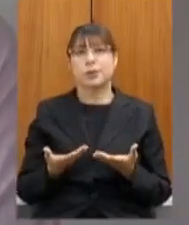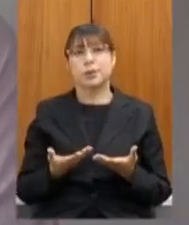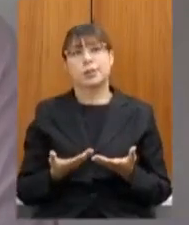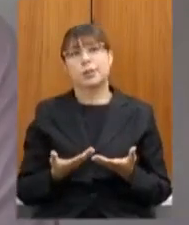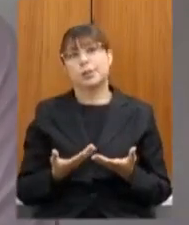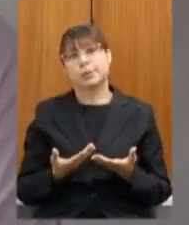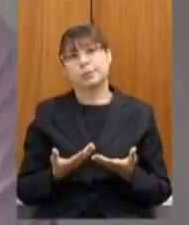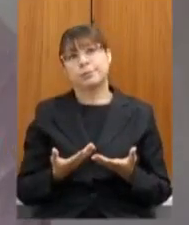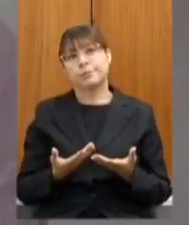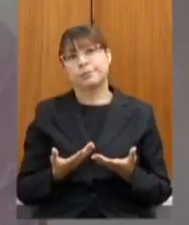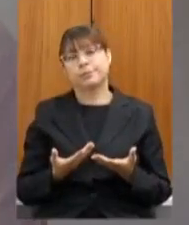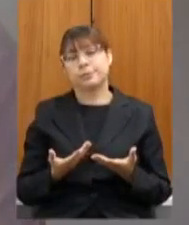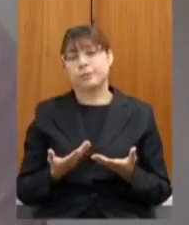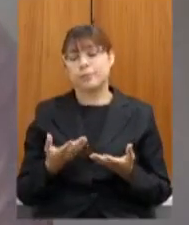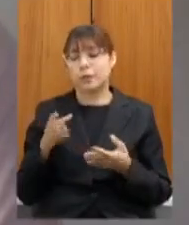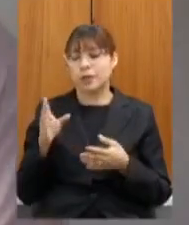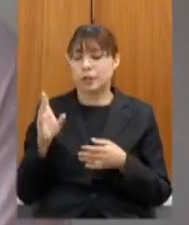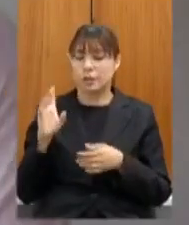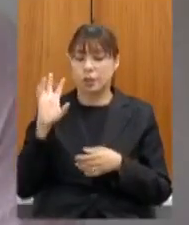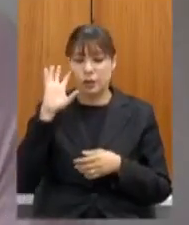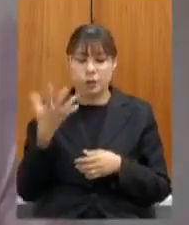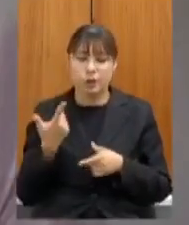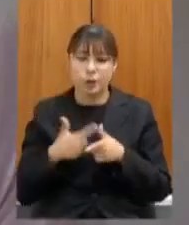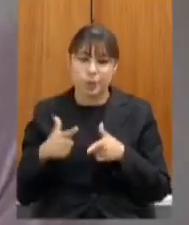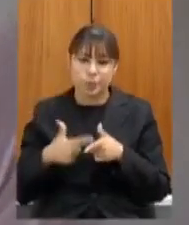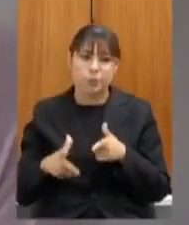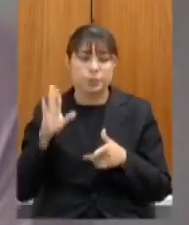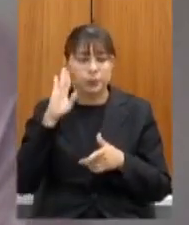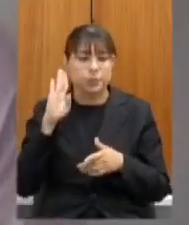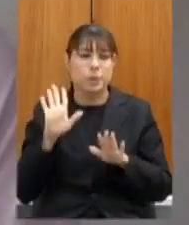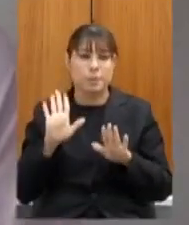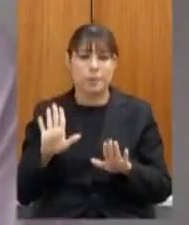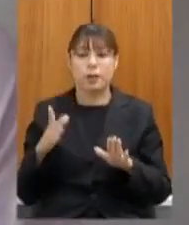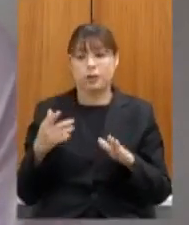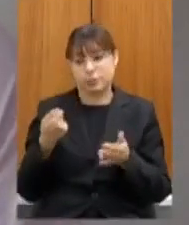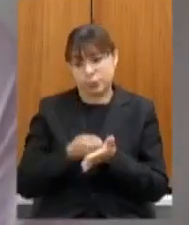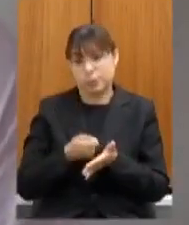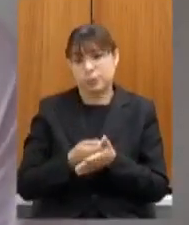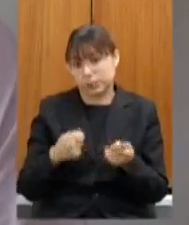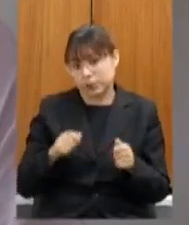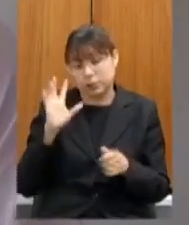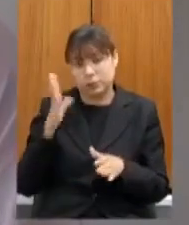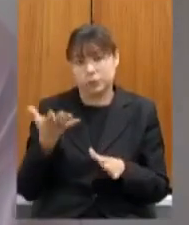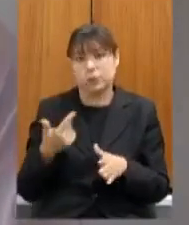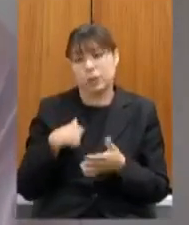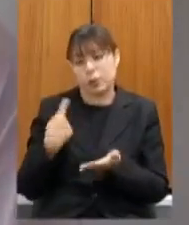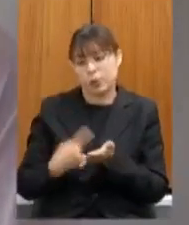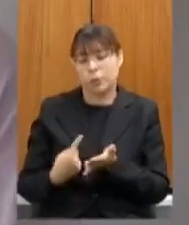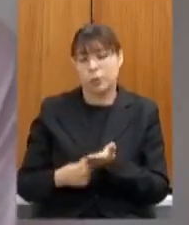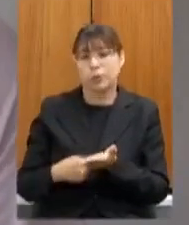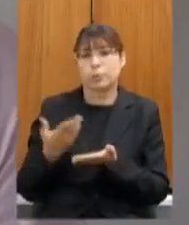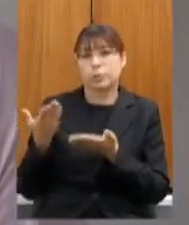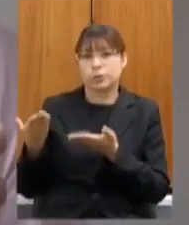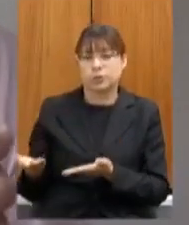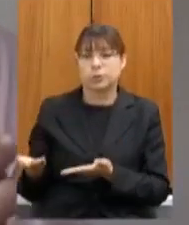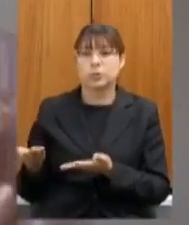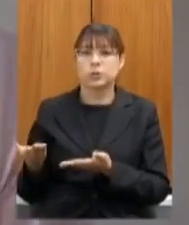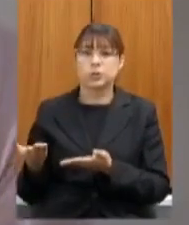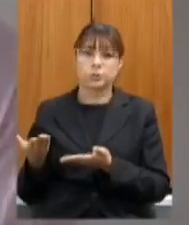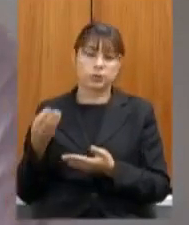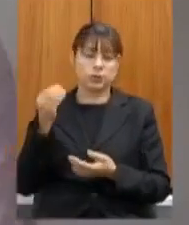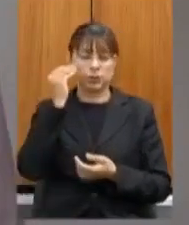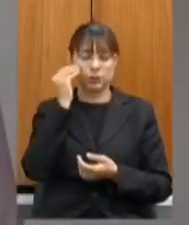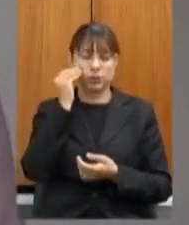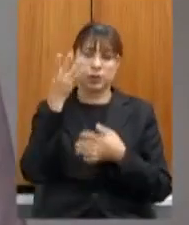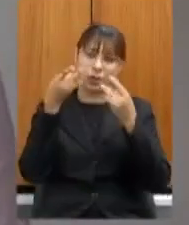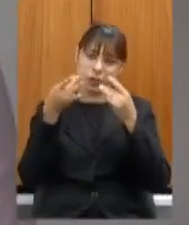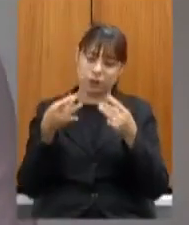tratar de um ponto específico mas que tem toda obrigação de fazê-lo então fica meu compromisso com o senhor de trazer mais